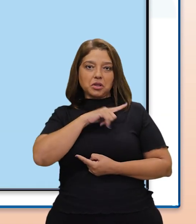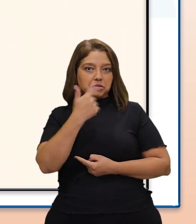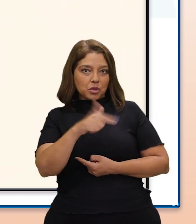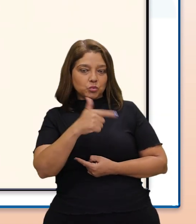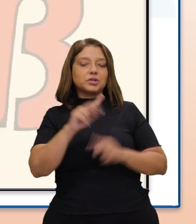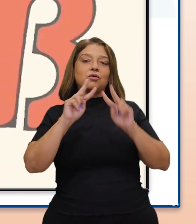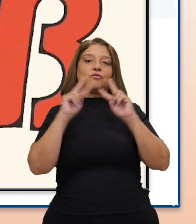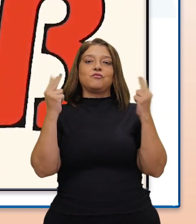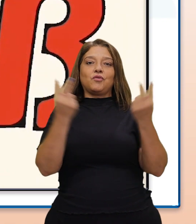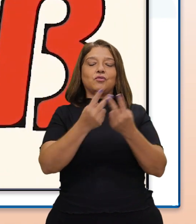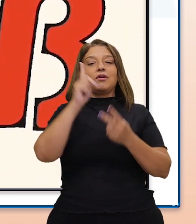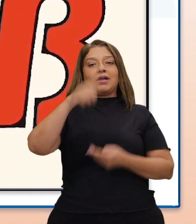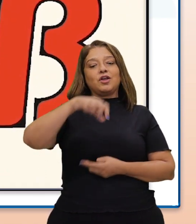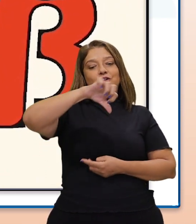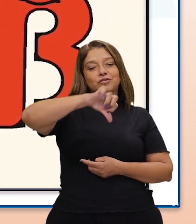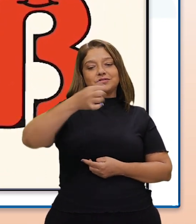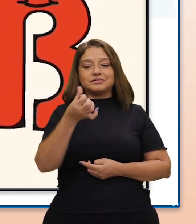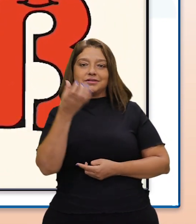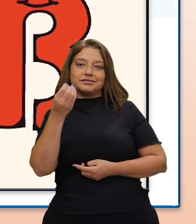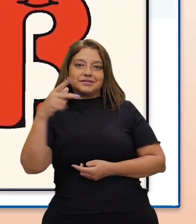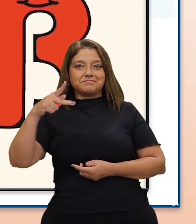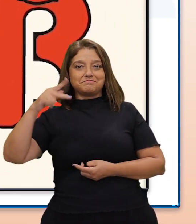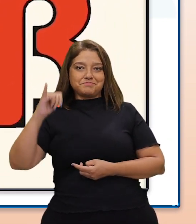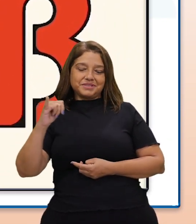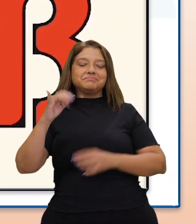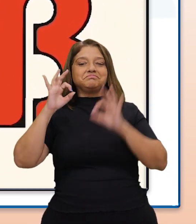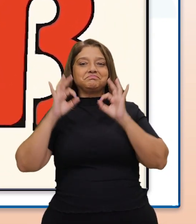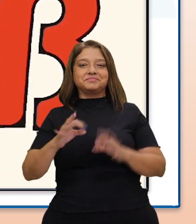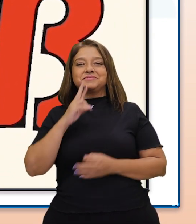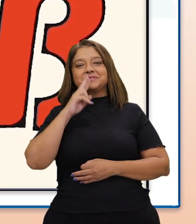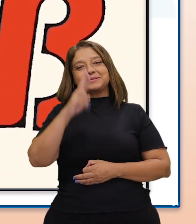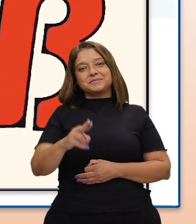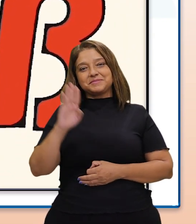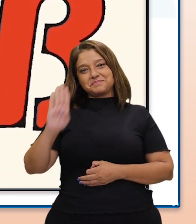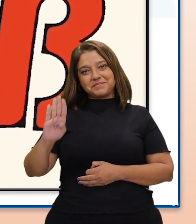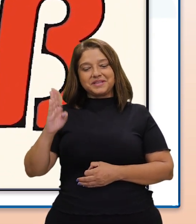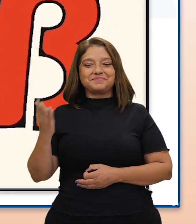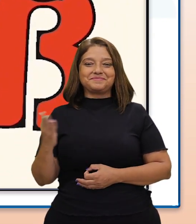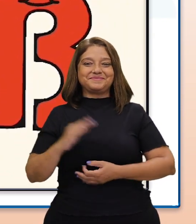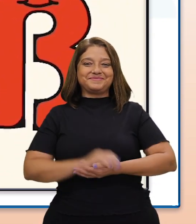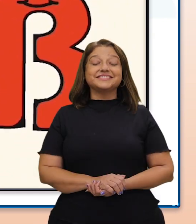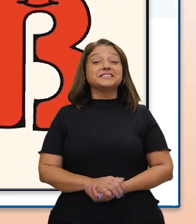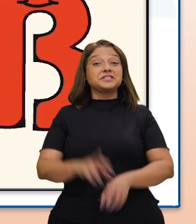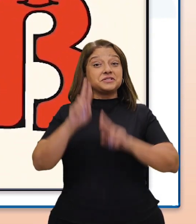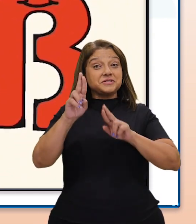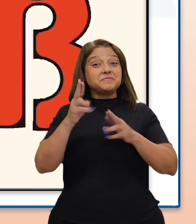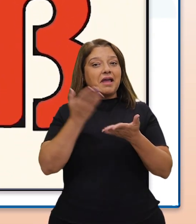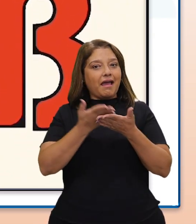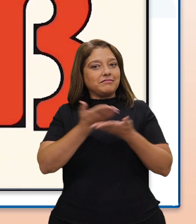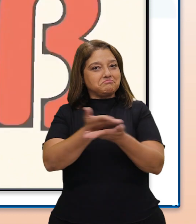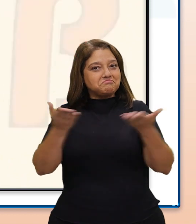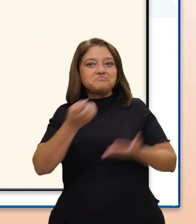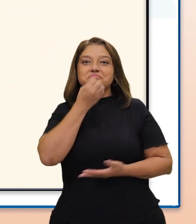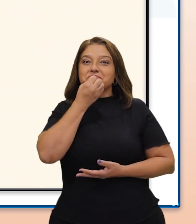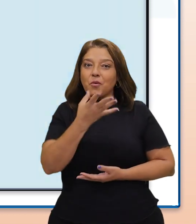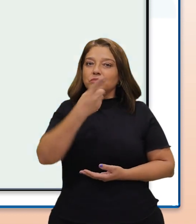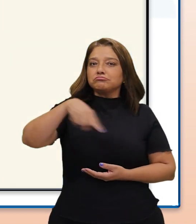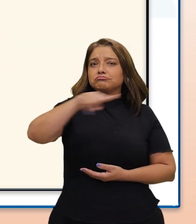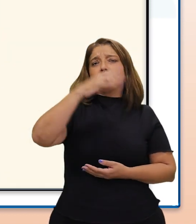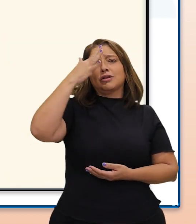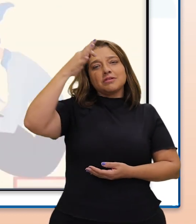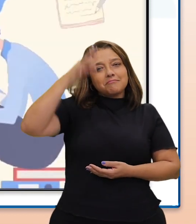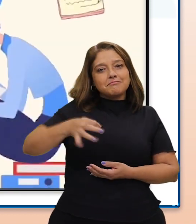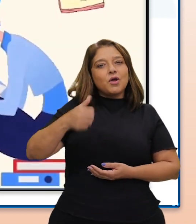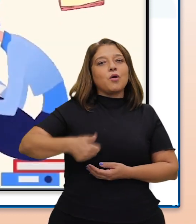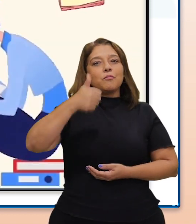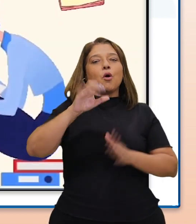volume será de 960π. Resposta correta é a letra B. Espero que essa aula tenha sido útil para você compreender